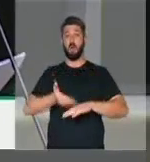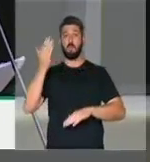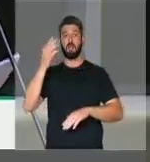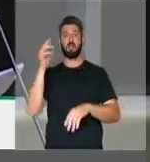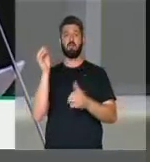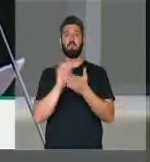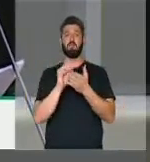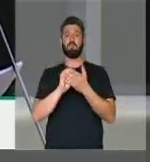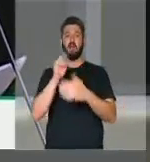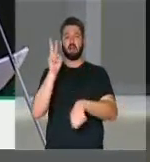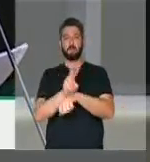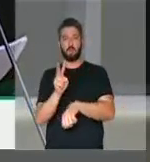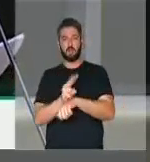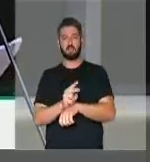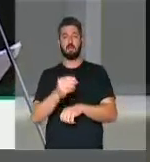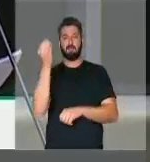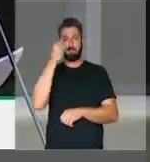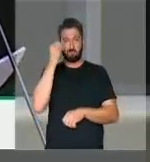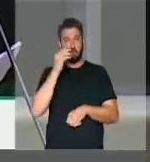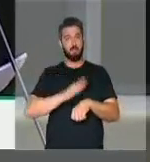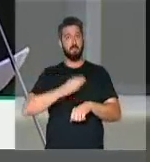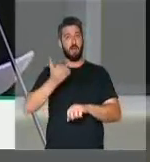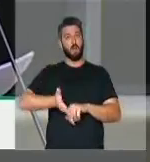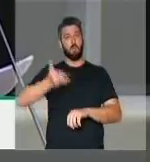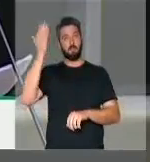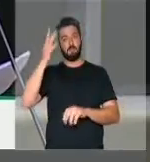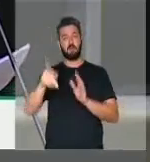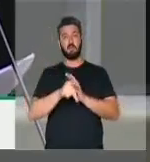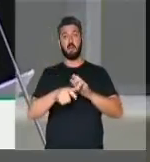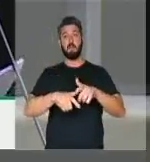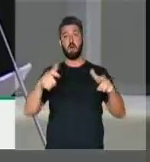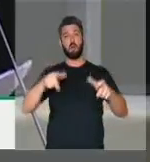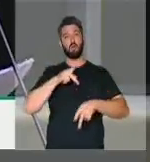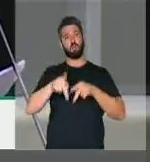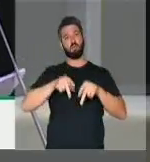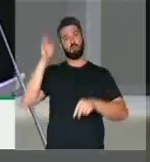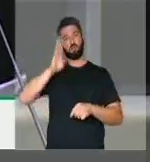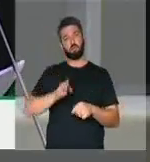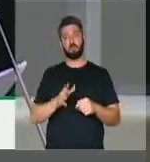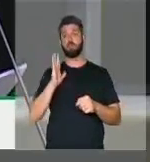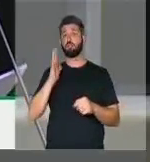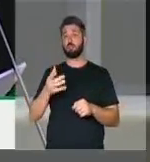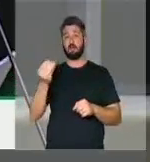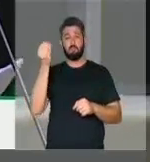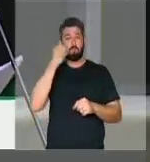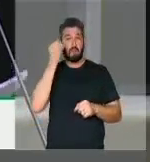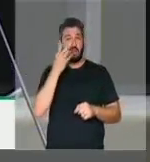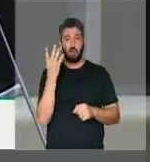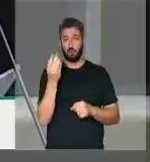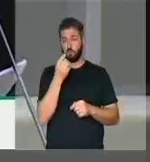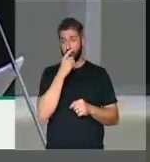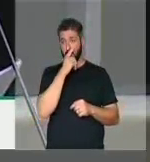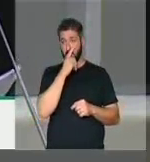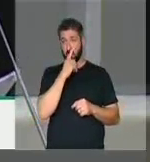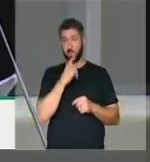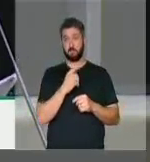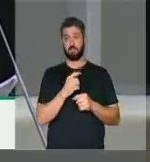desproteção e vulnerabilidade de uma parcela da população brasileira já muito fragilizada.